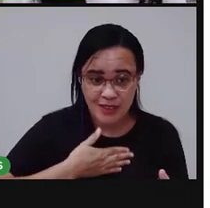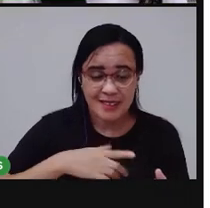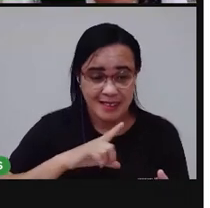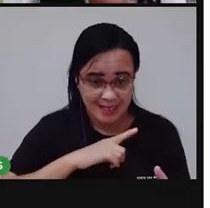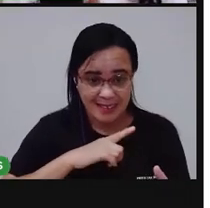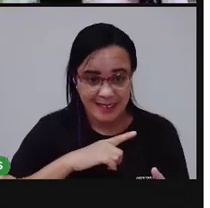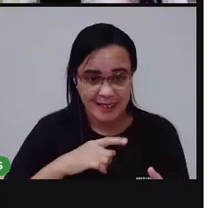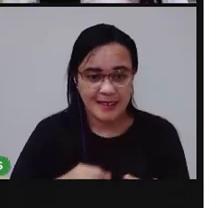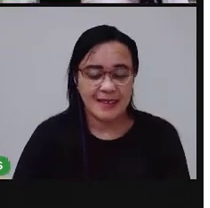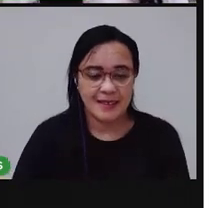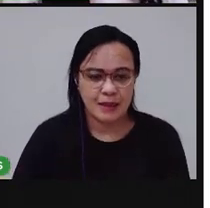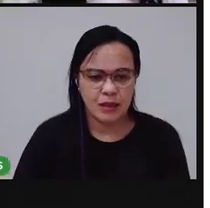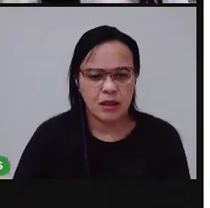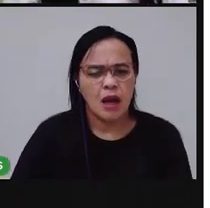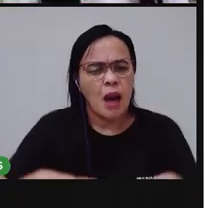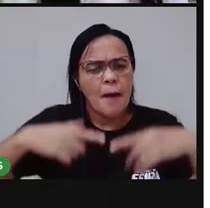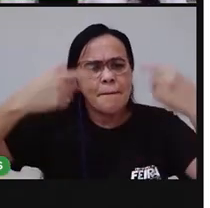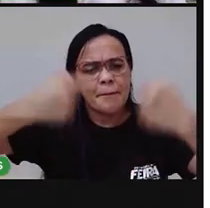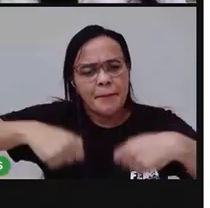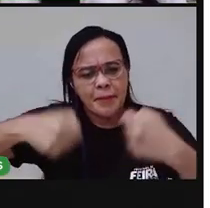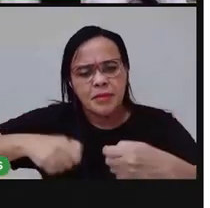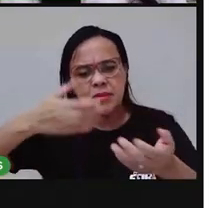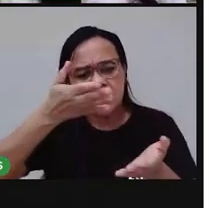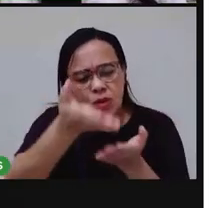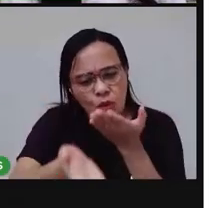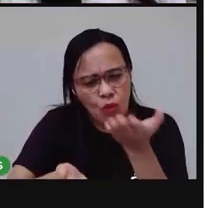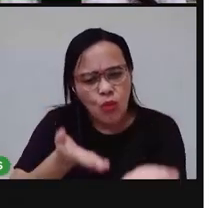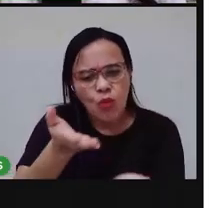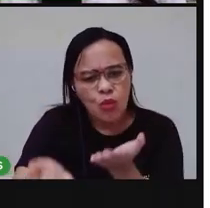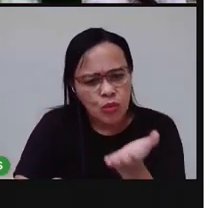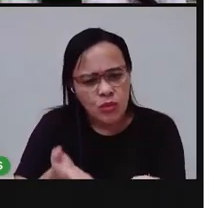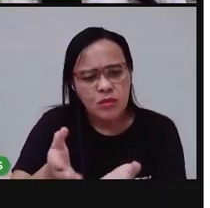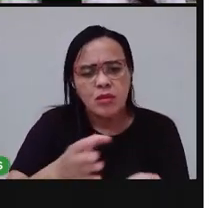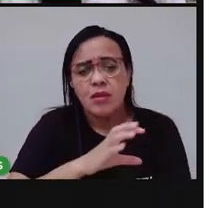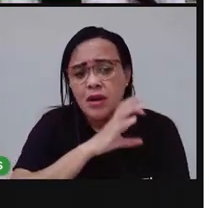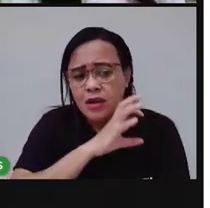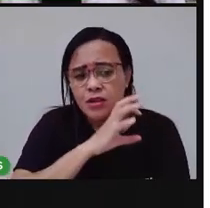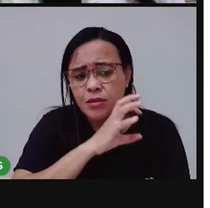Você sabe que cuidados devemos ter com esses animais domésticos?